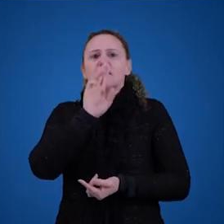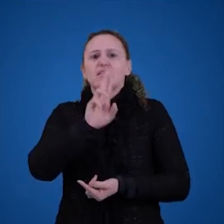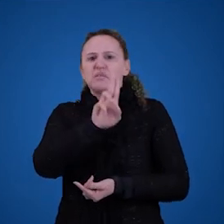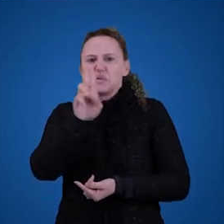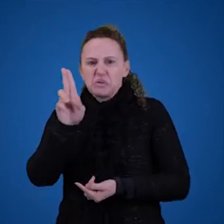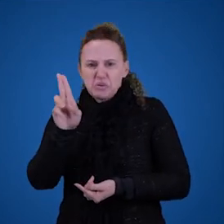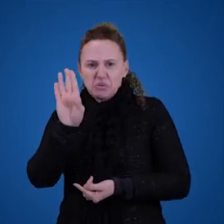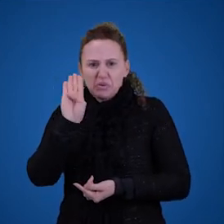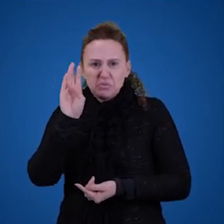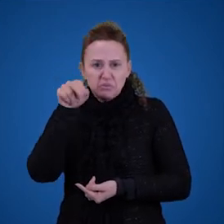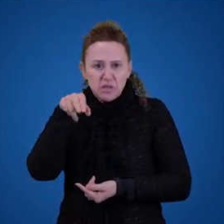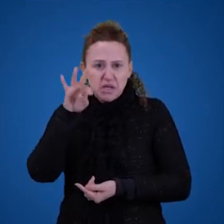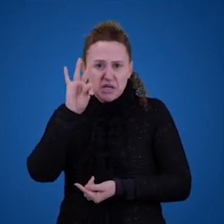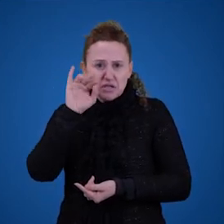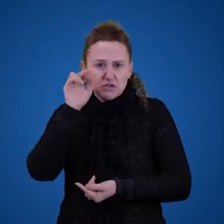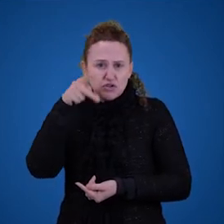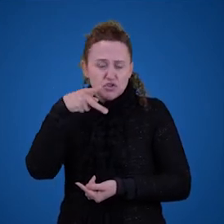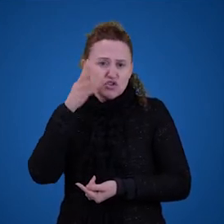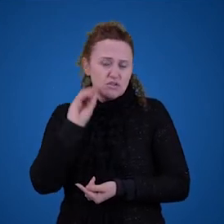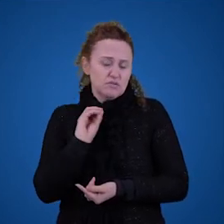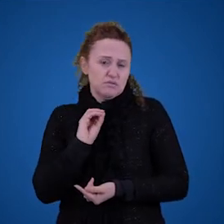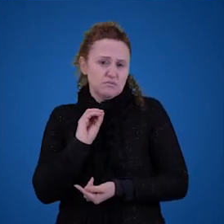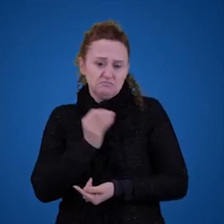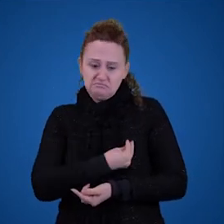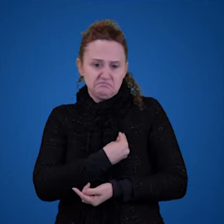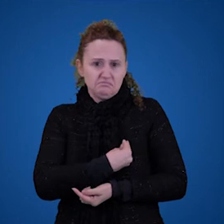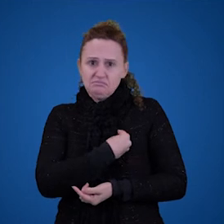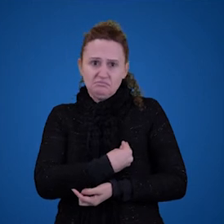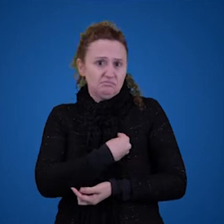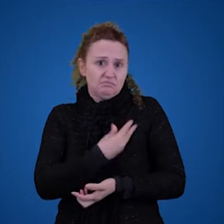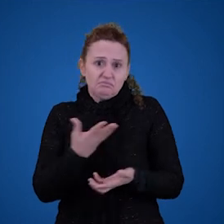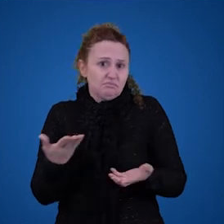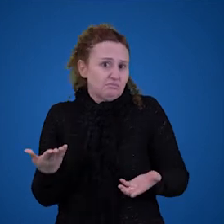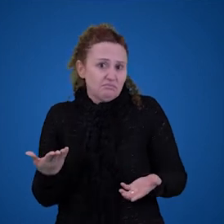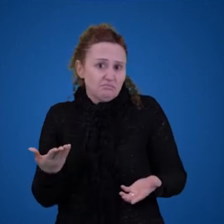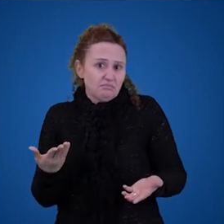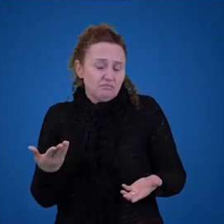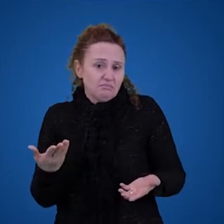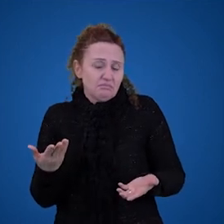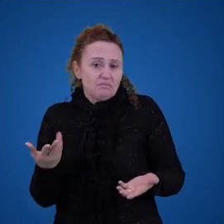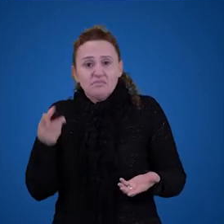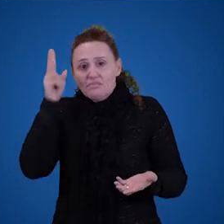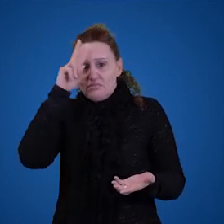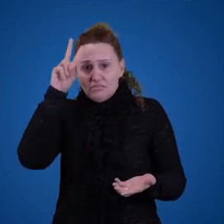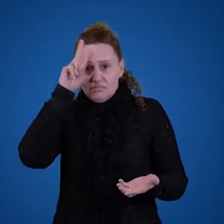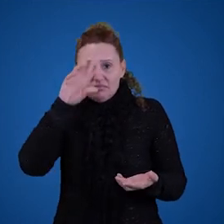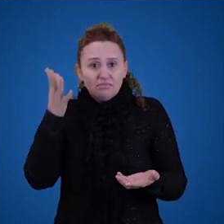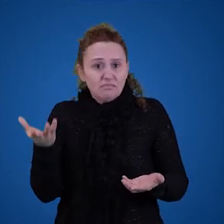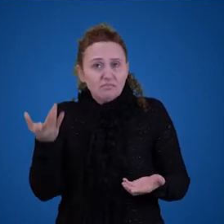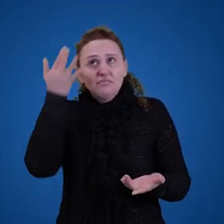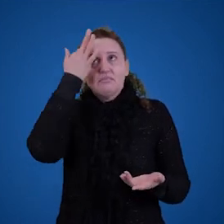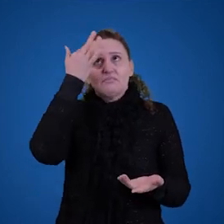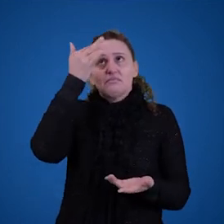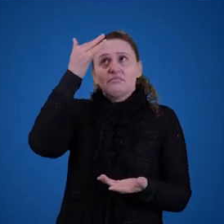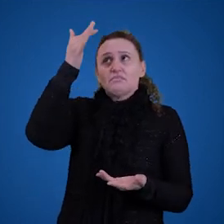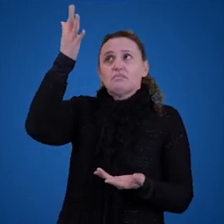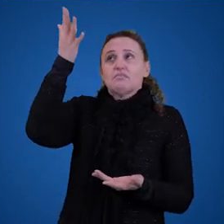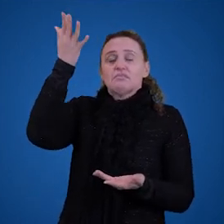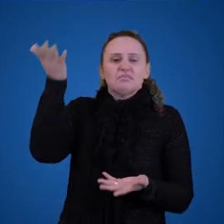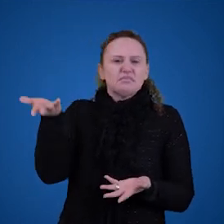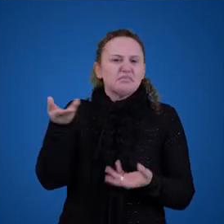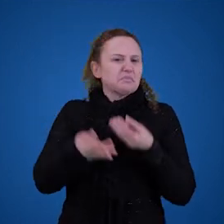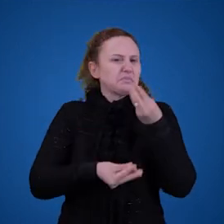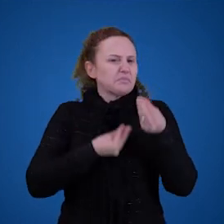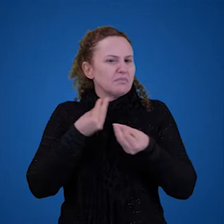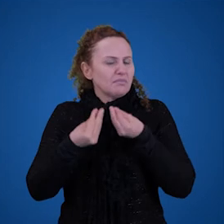falar com significado, verdades ou falsidades, acerca de coisas que não existem? Ou,